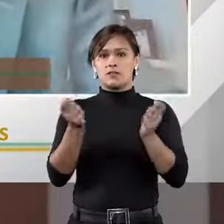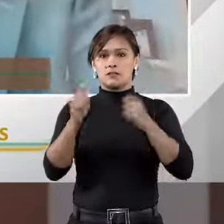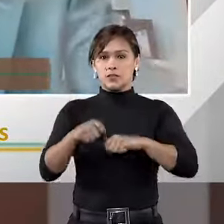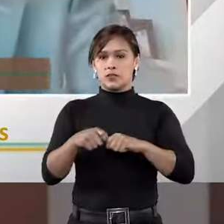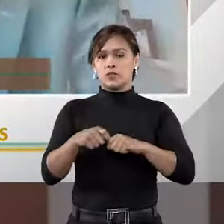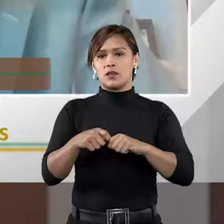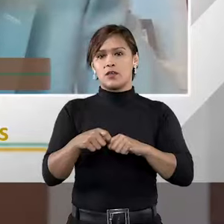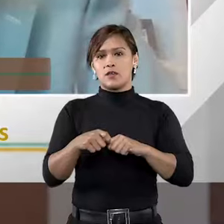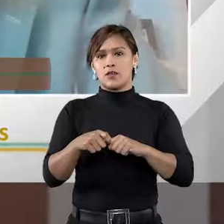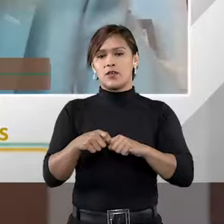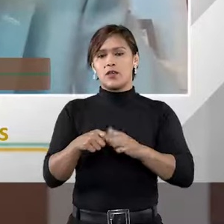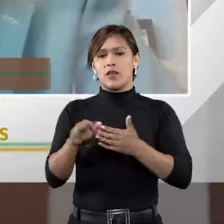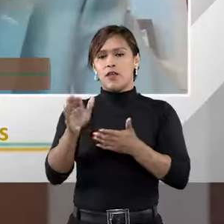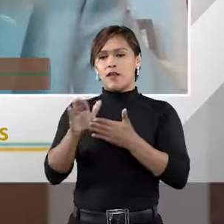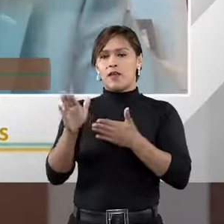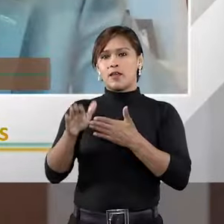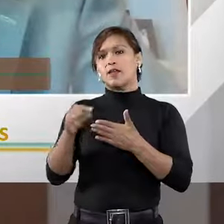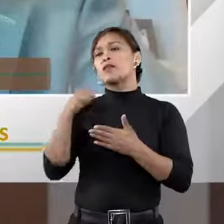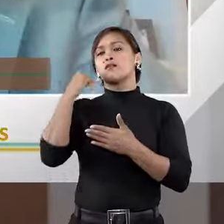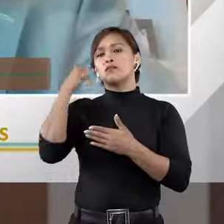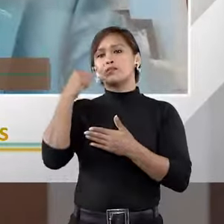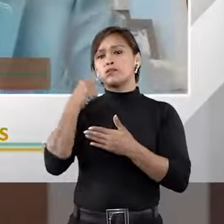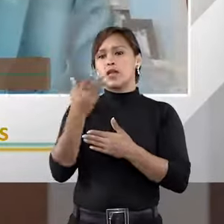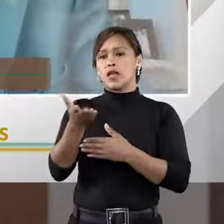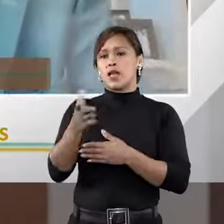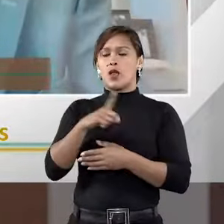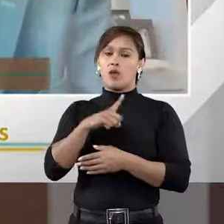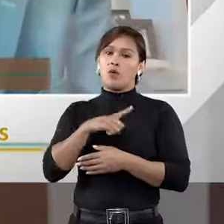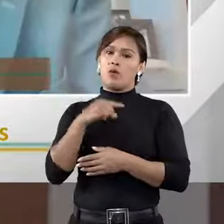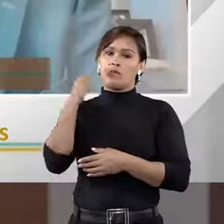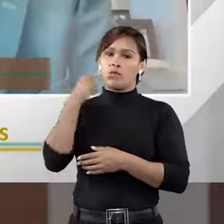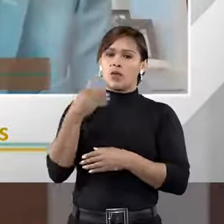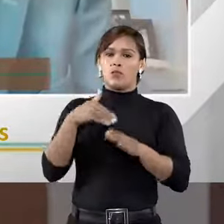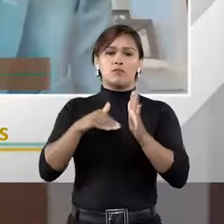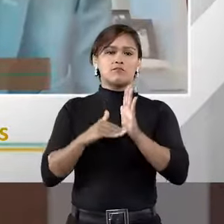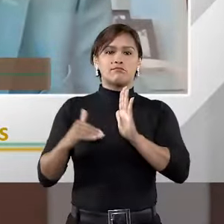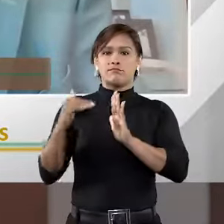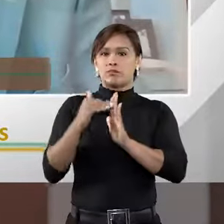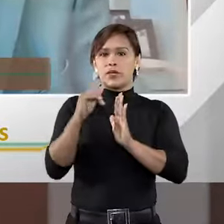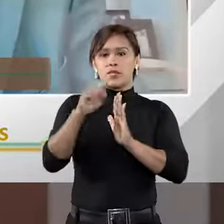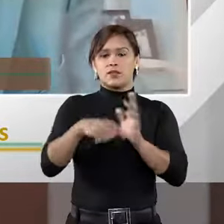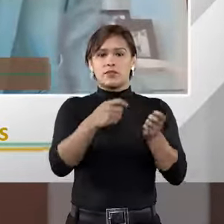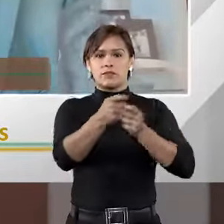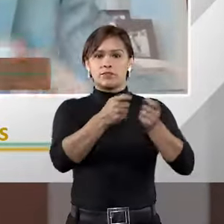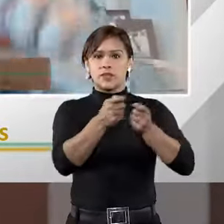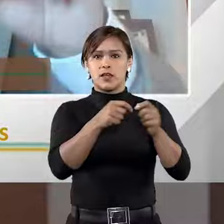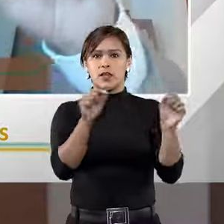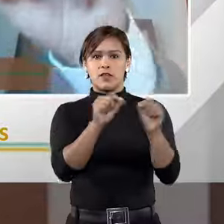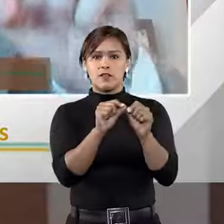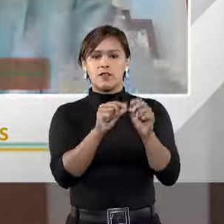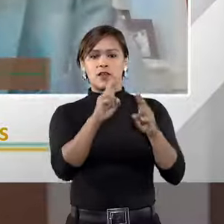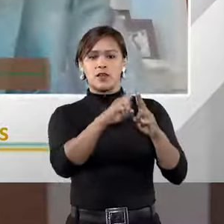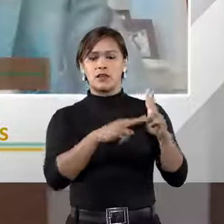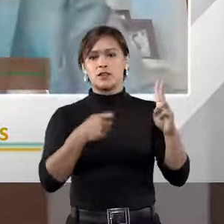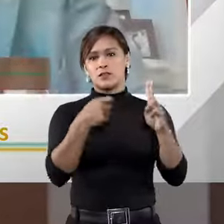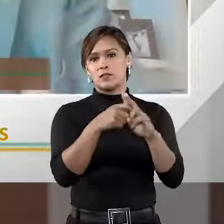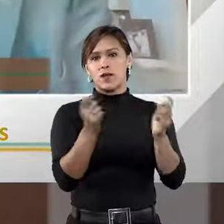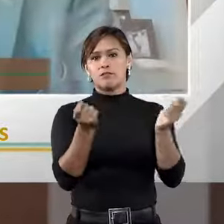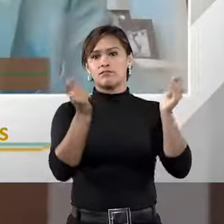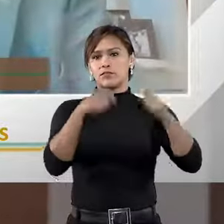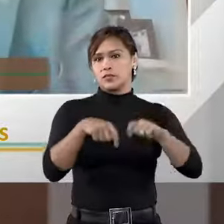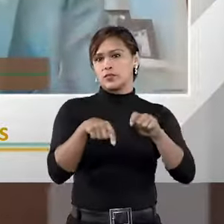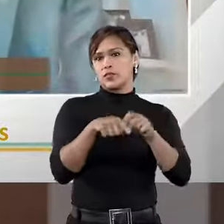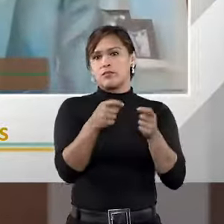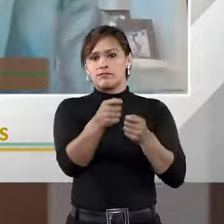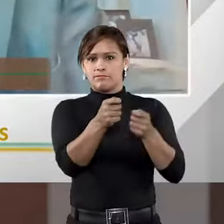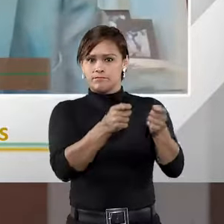ela constitua um advogado. Mas não vai poder passar disso numa arbitragem que esteja sendo feita entre partes capazes e um objeto